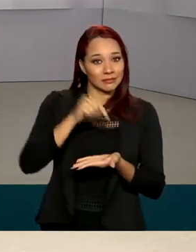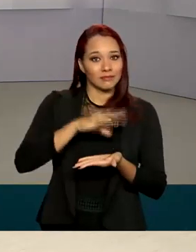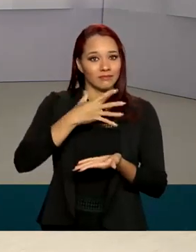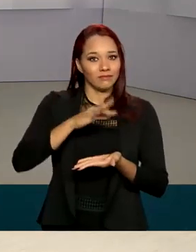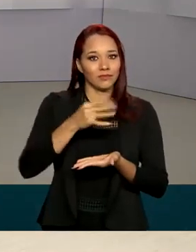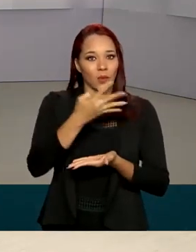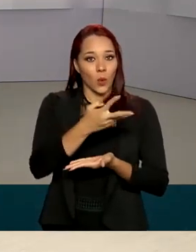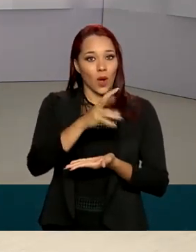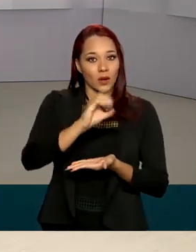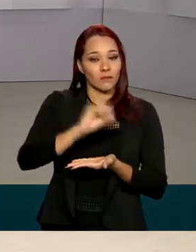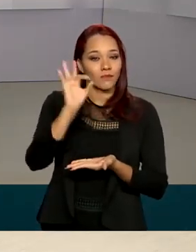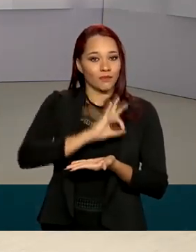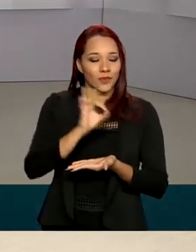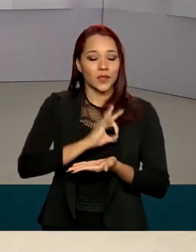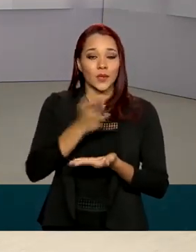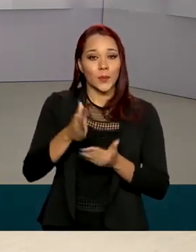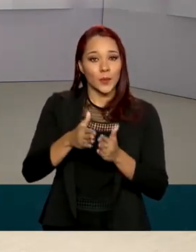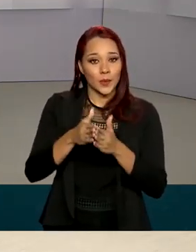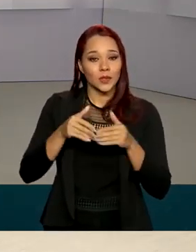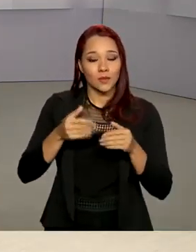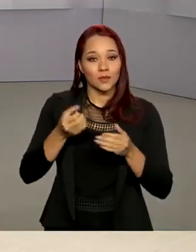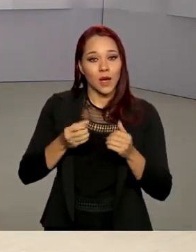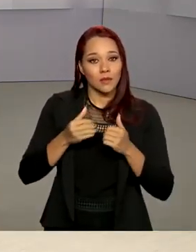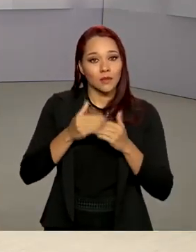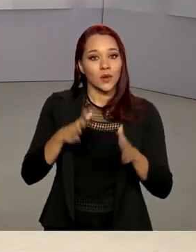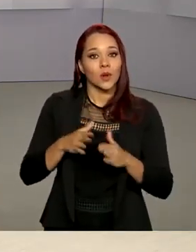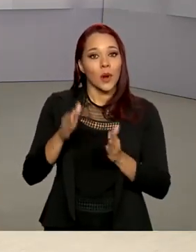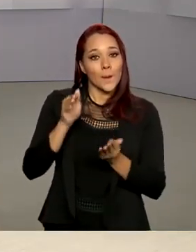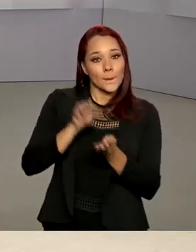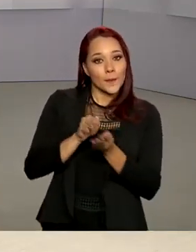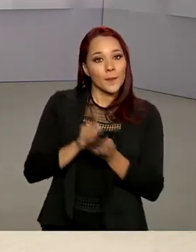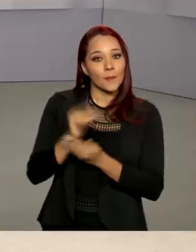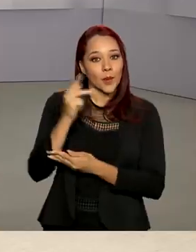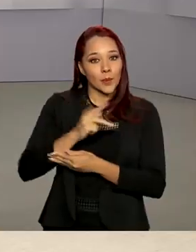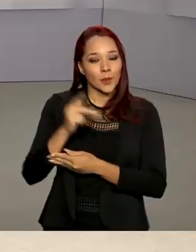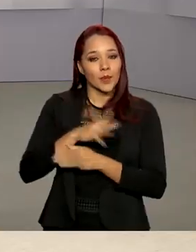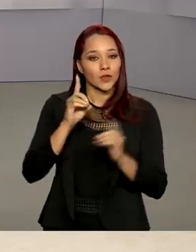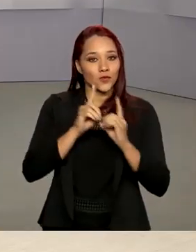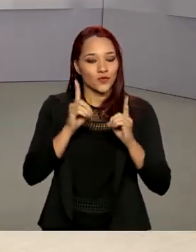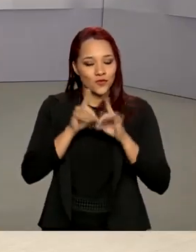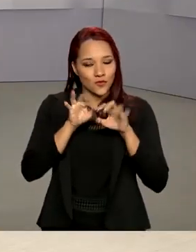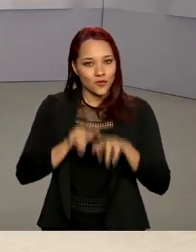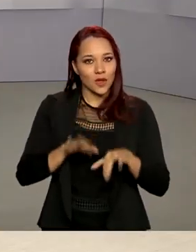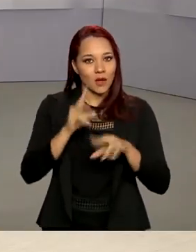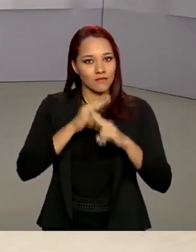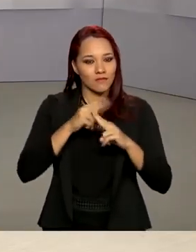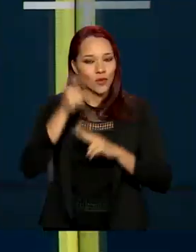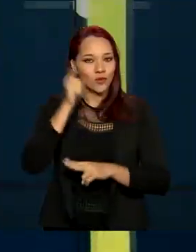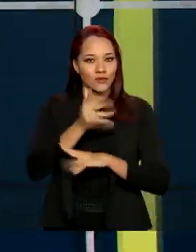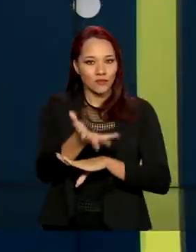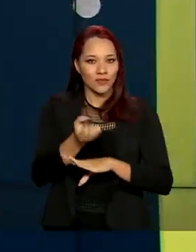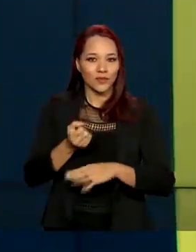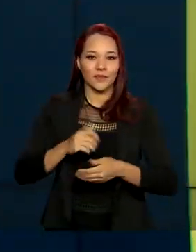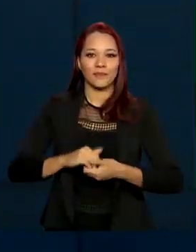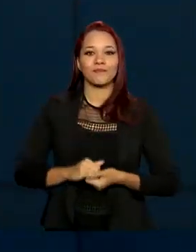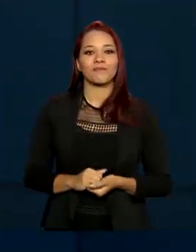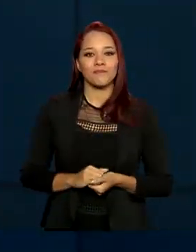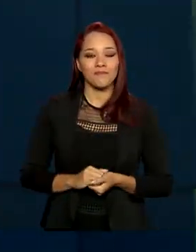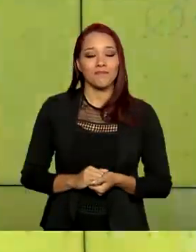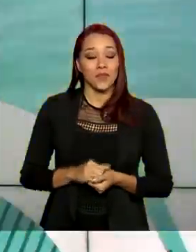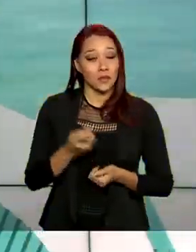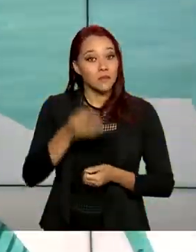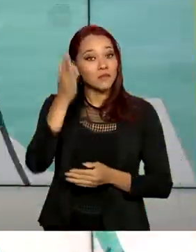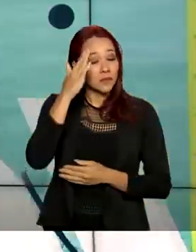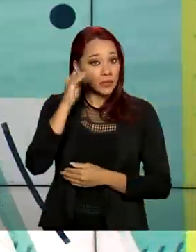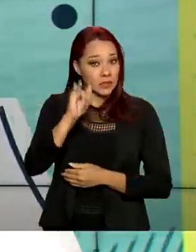cerca de 40% solicitaram a abertura da poupança digital da Caixa para receber o benefício. E para saber se